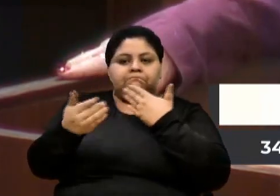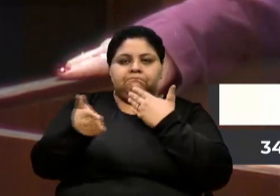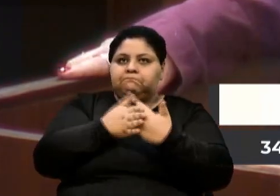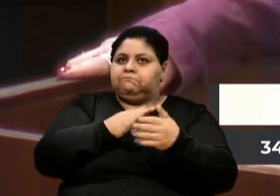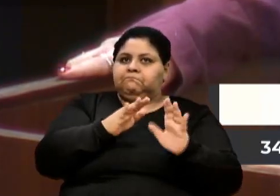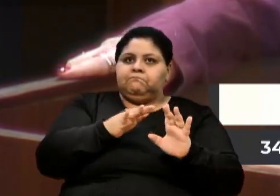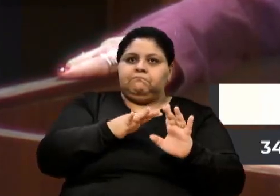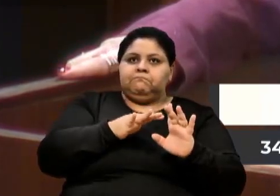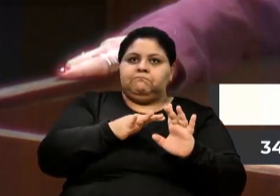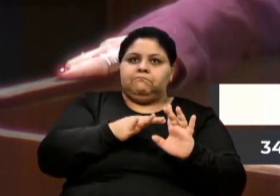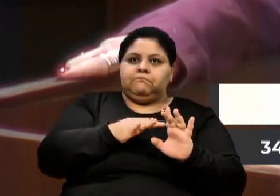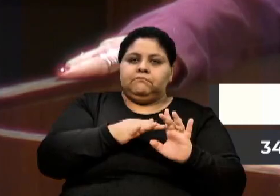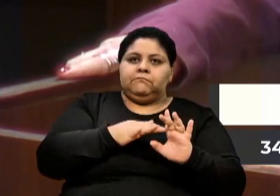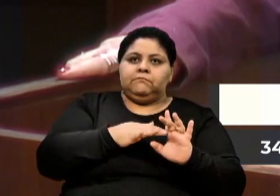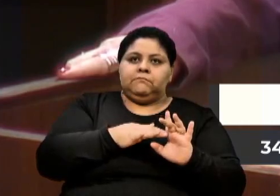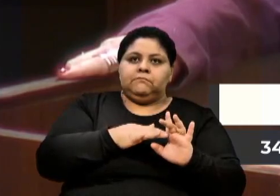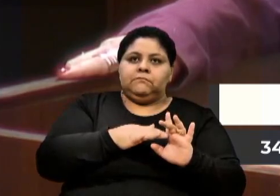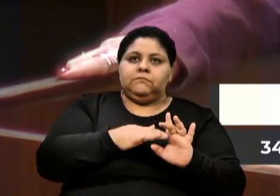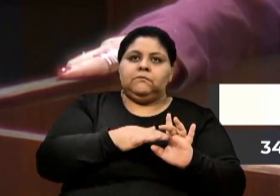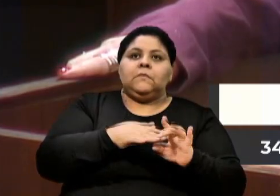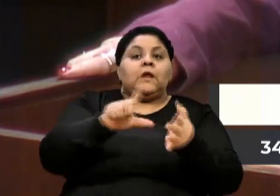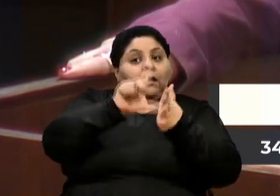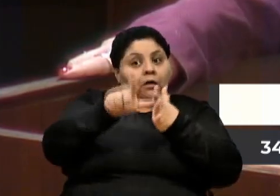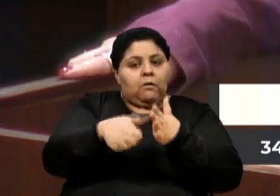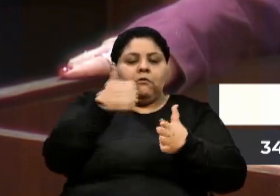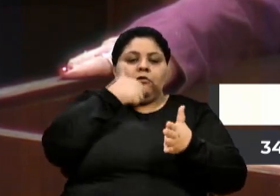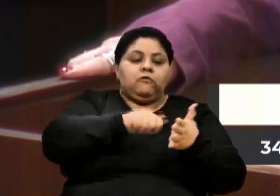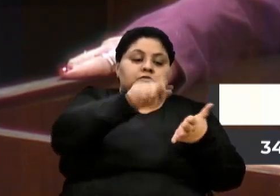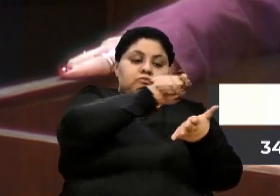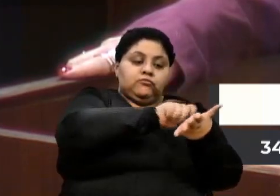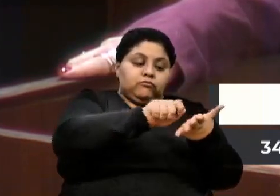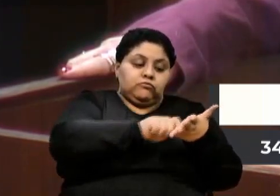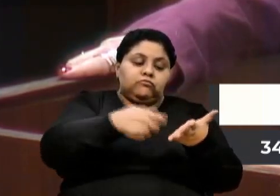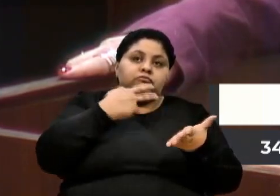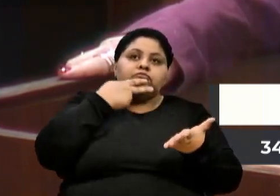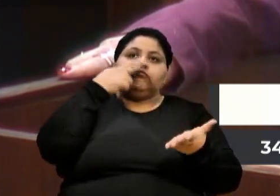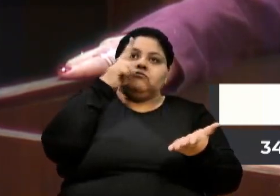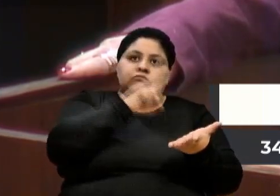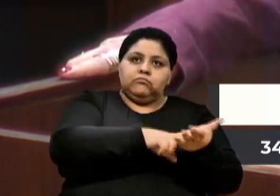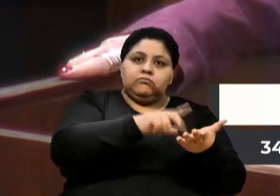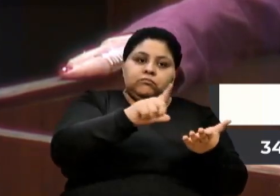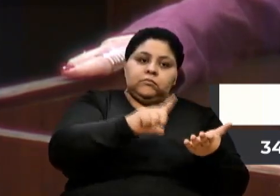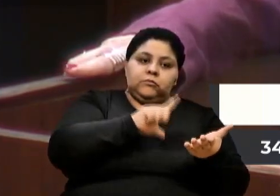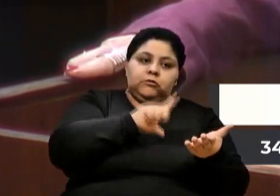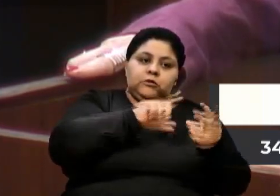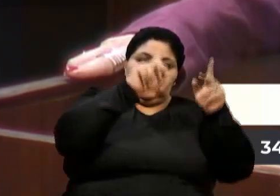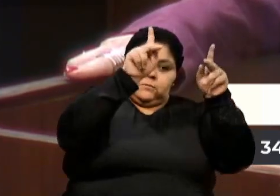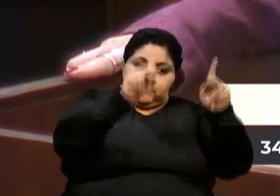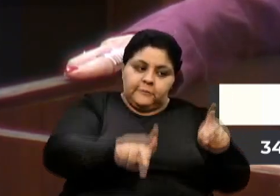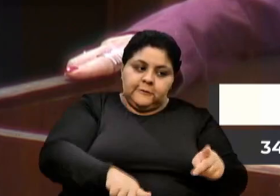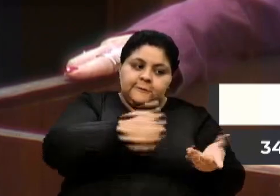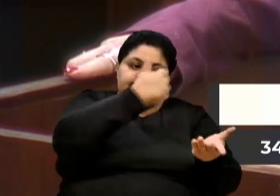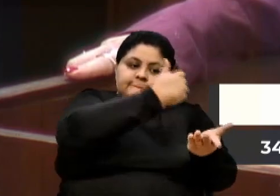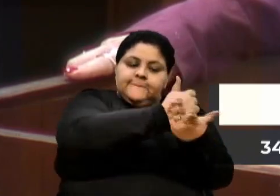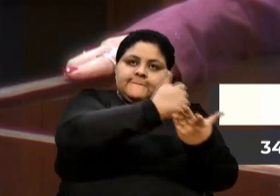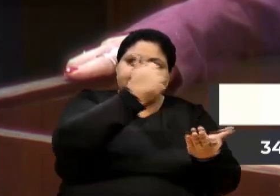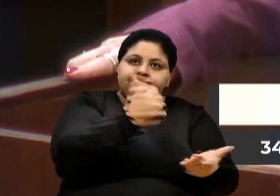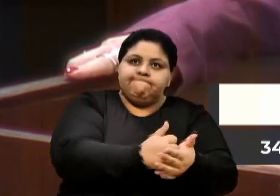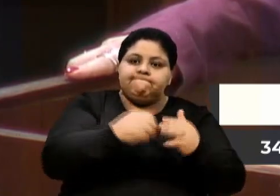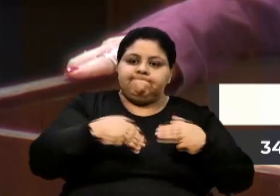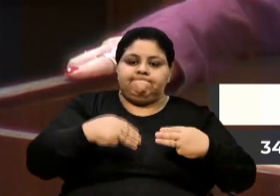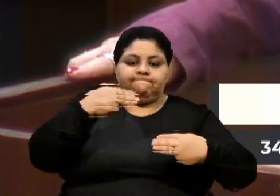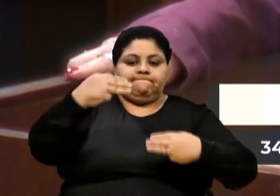violência, essas mulheres vão escrever uma carta, tem uma pessoa contratada no Ministério que vai analisar, vai dar